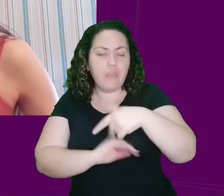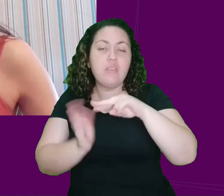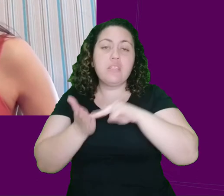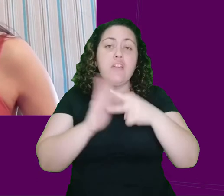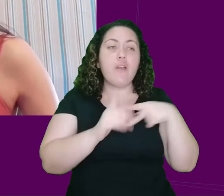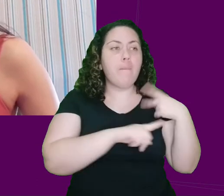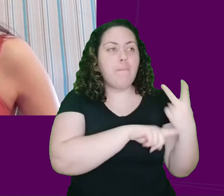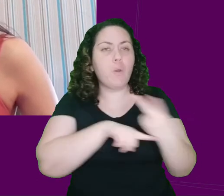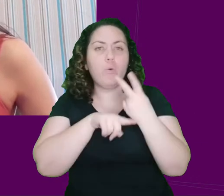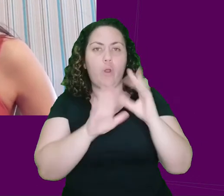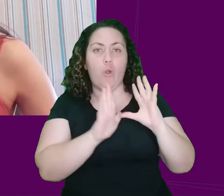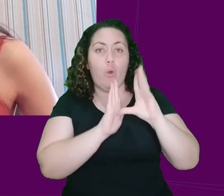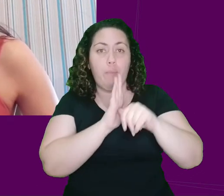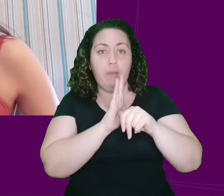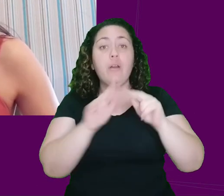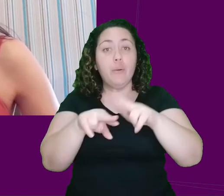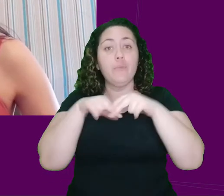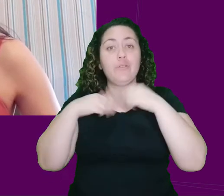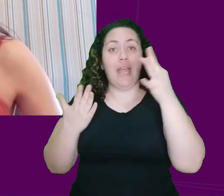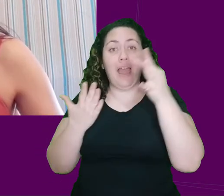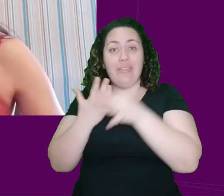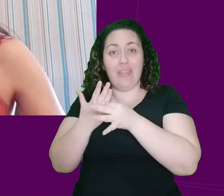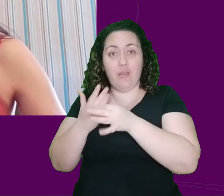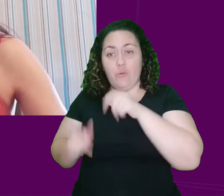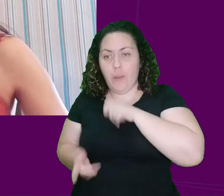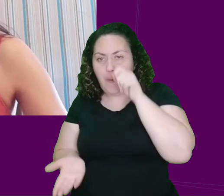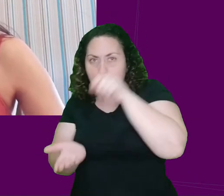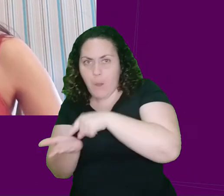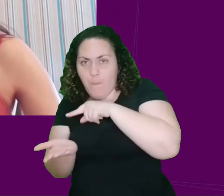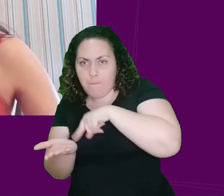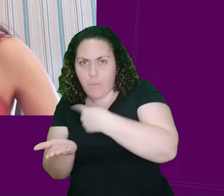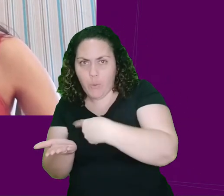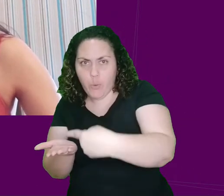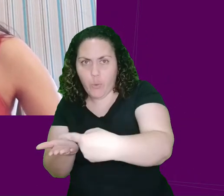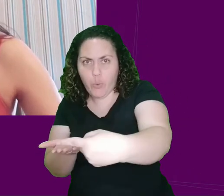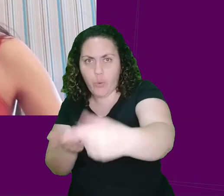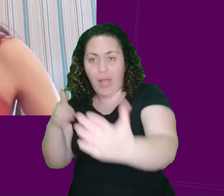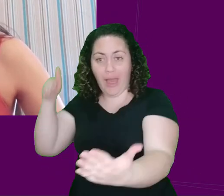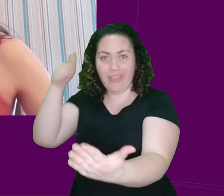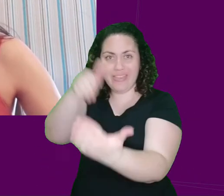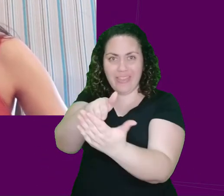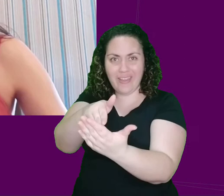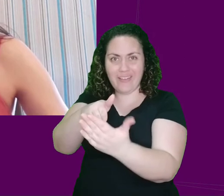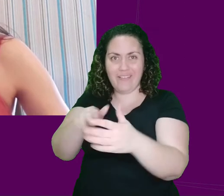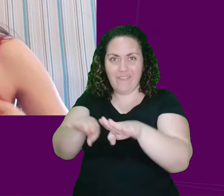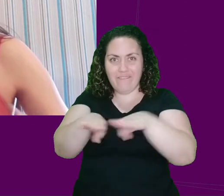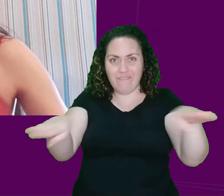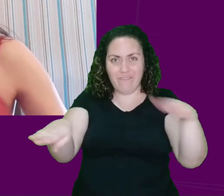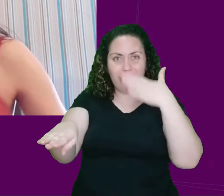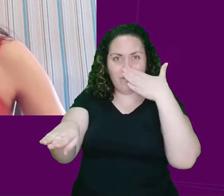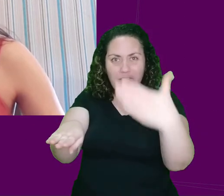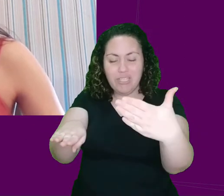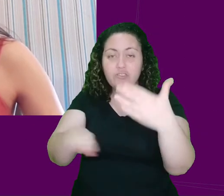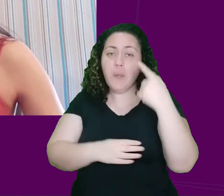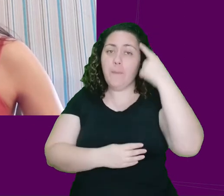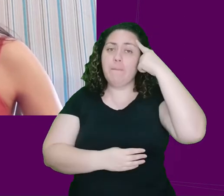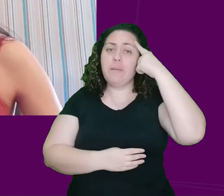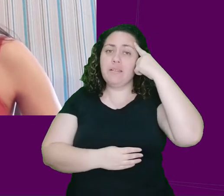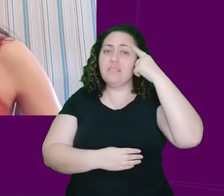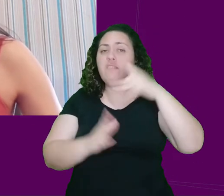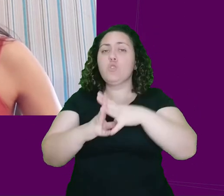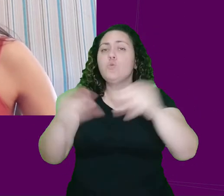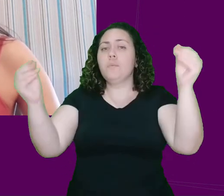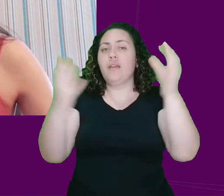procurava que roubar. Então, quando ela joga o anel para a parte da frente da sala de cinema, ela imaginava que nunca mais ia ver o anel,